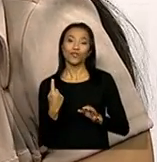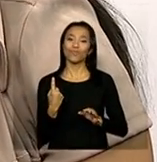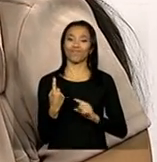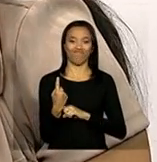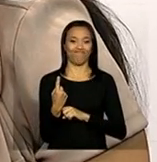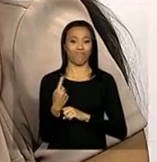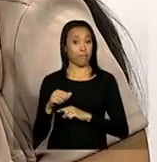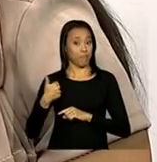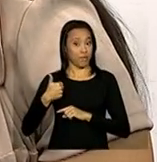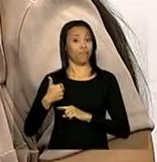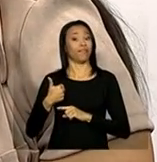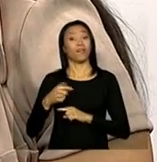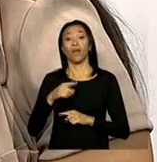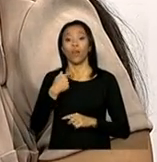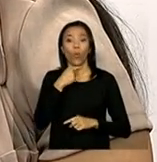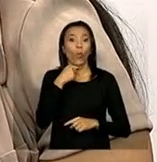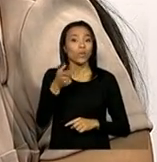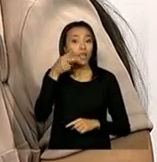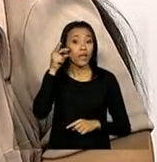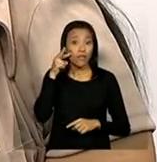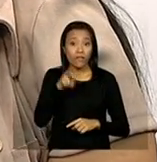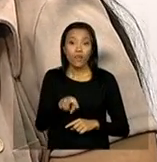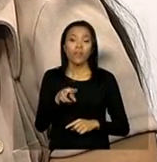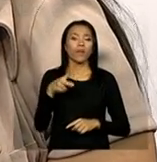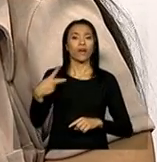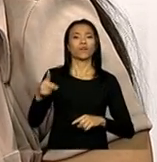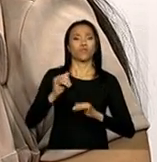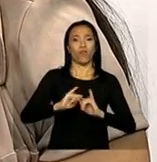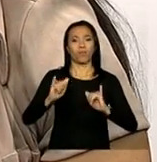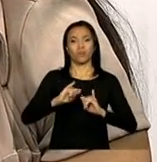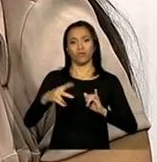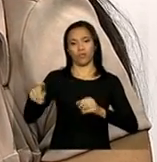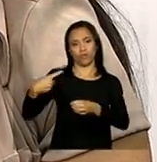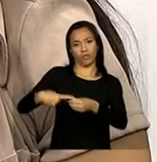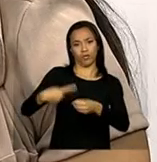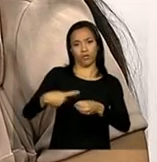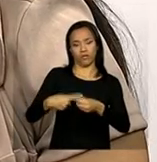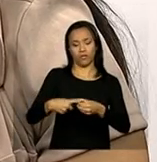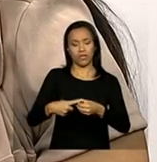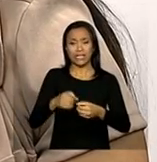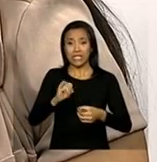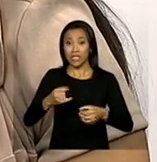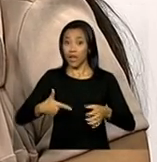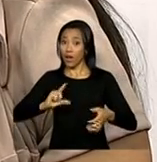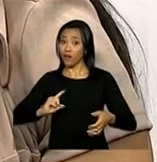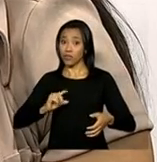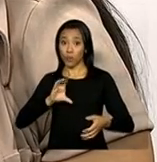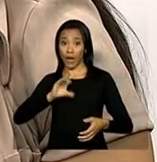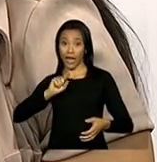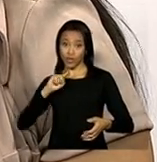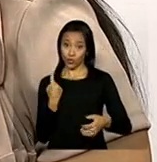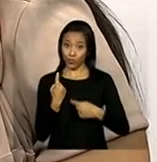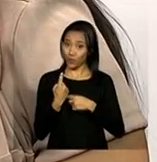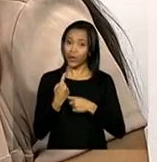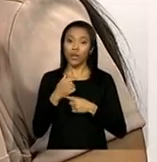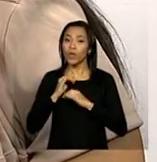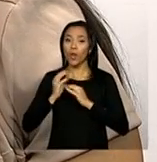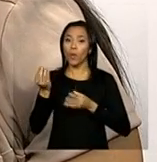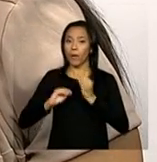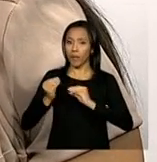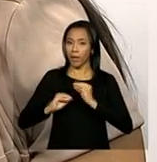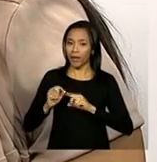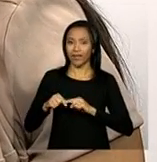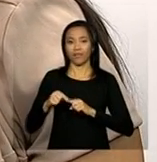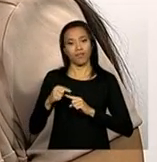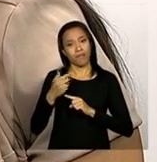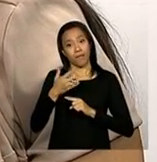consegue visualizar a sua unidade. Ou seja, se ele não preencher o Cadastro Suas, o MDS entende que ele ainda não tem